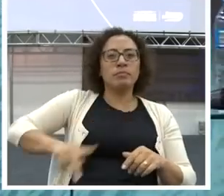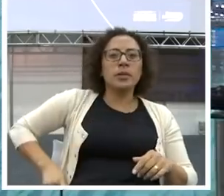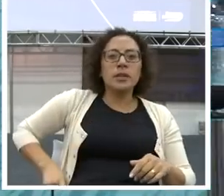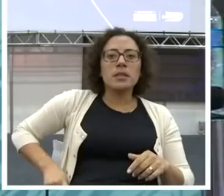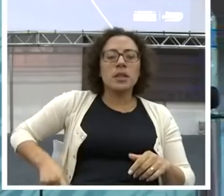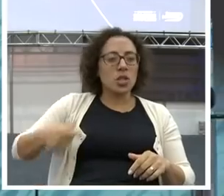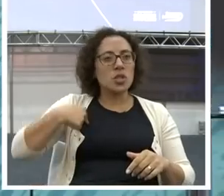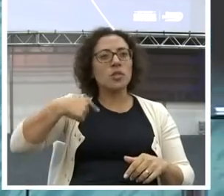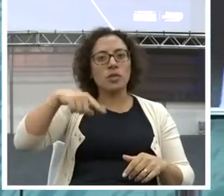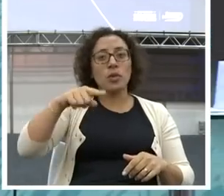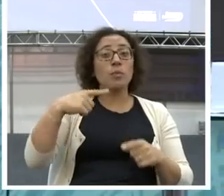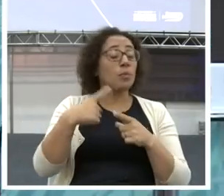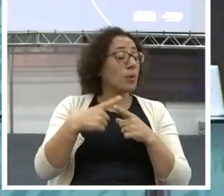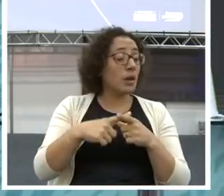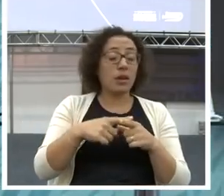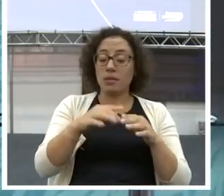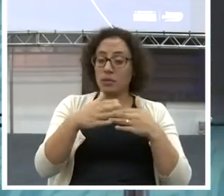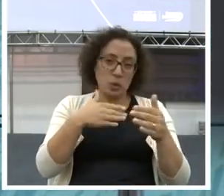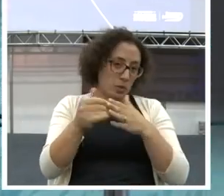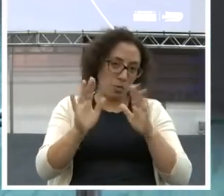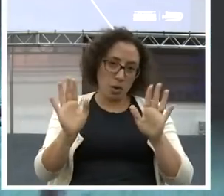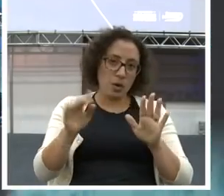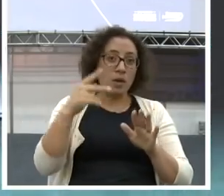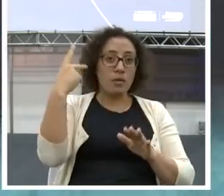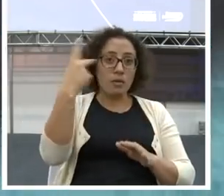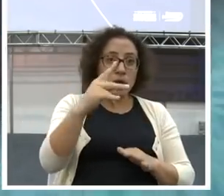cuida da sua vida. Dos seus negócios.